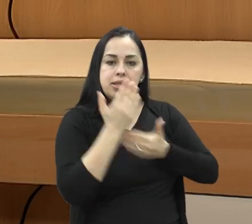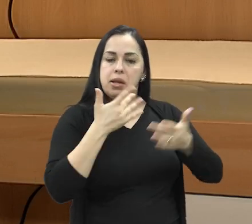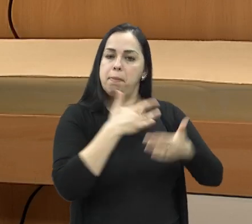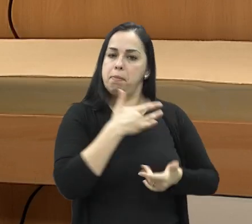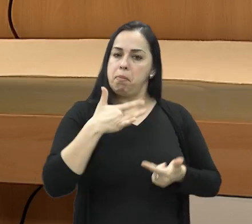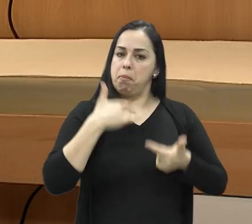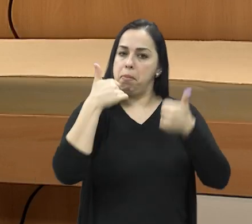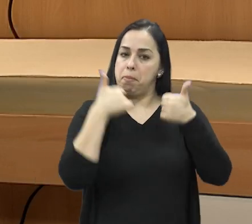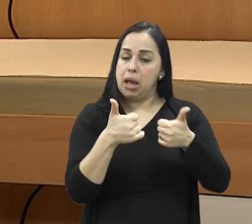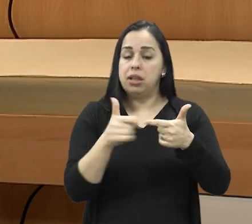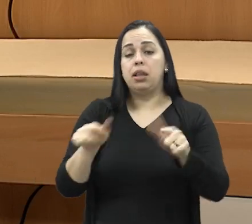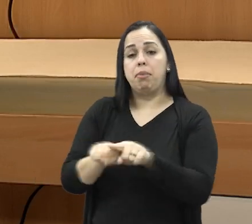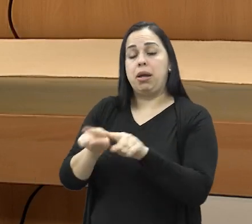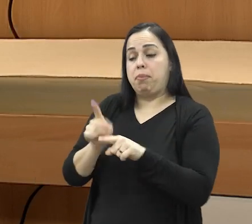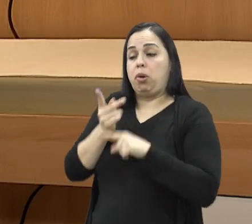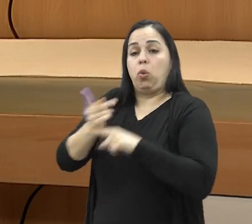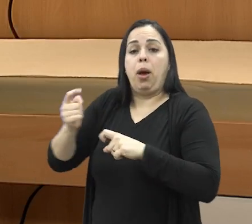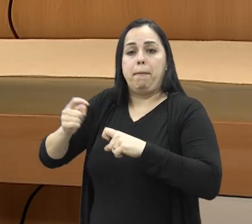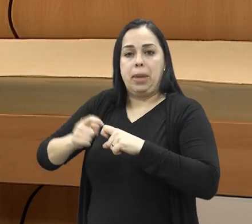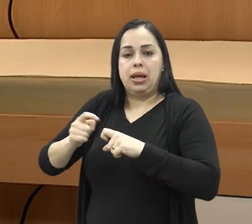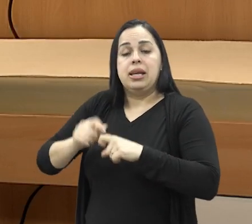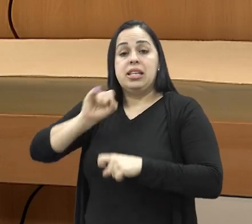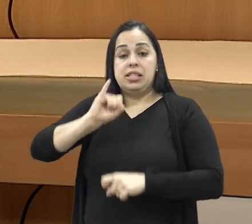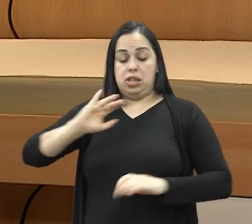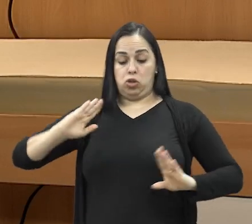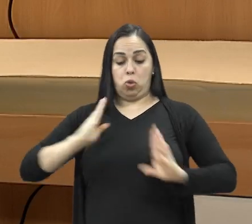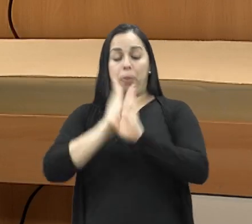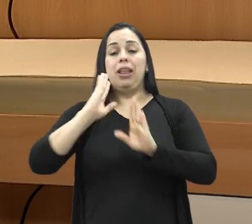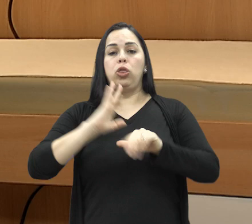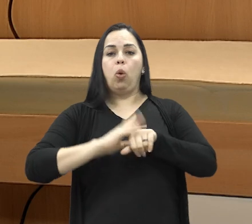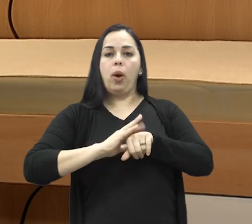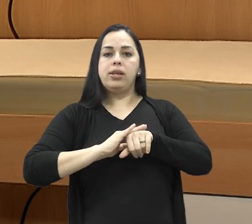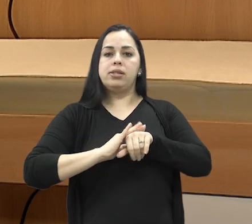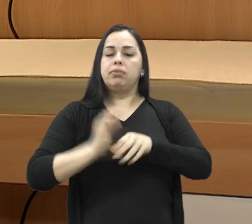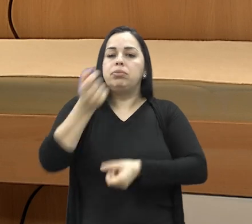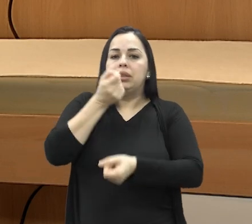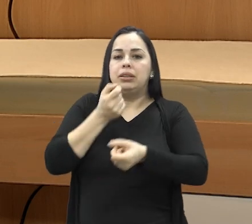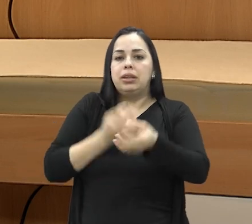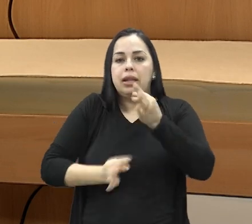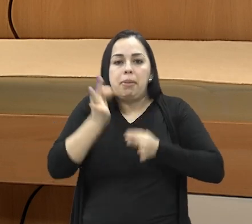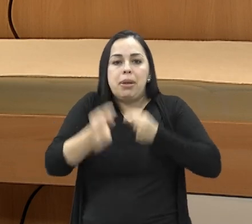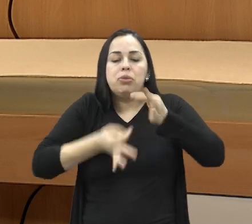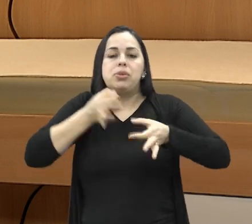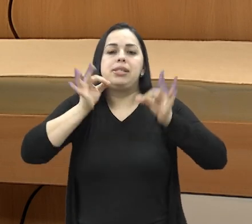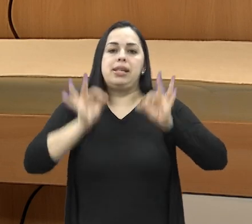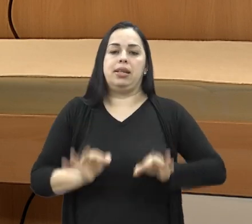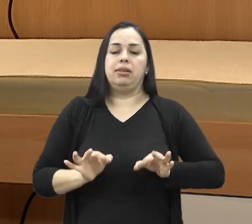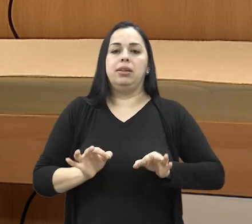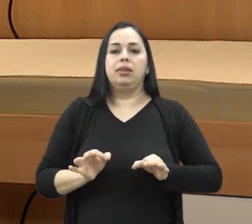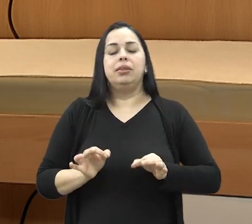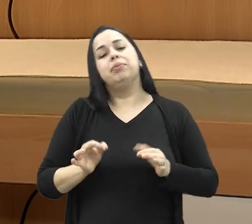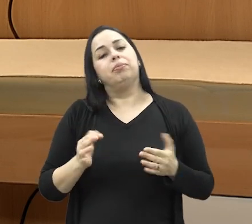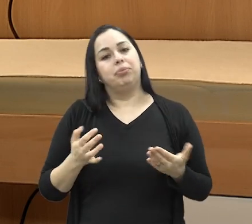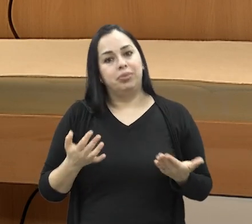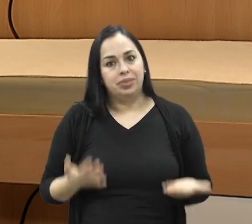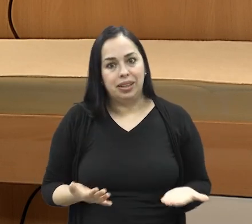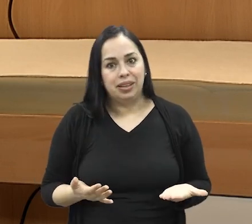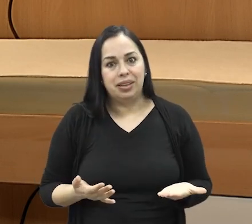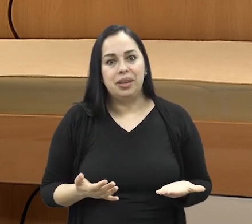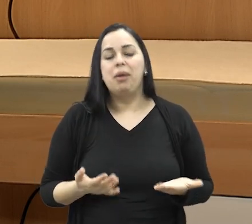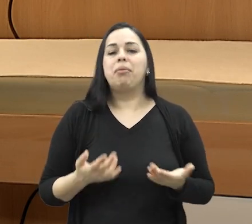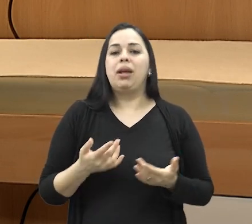acompanhamento médico, para se aparecer alguma doença, fazer o correto segmento, então esses hábitos